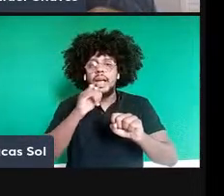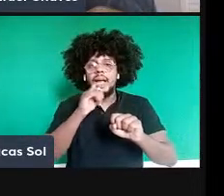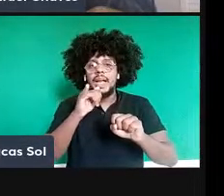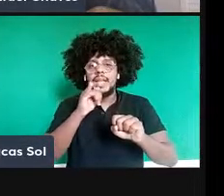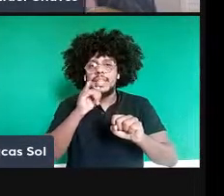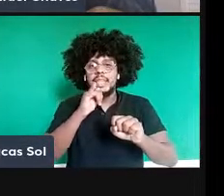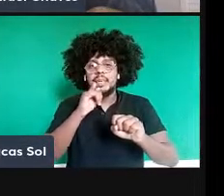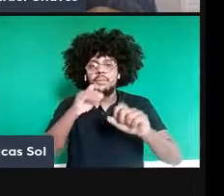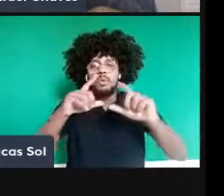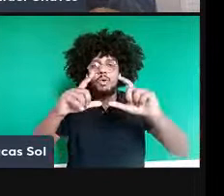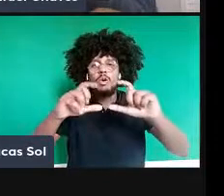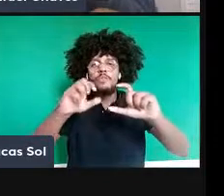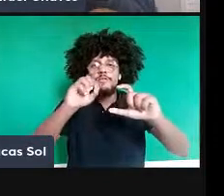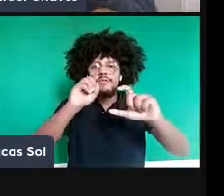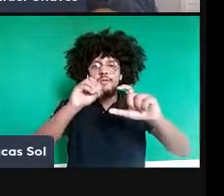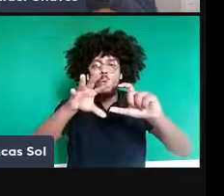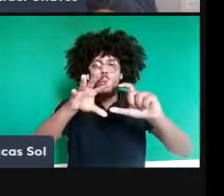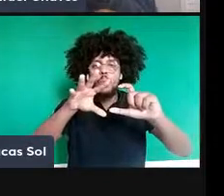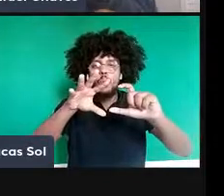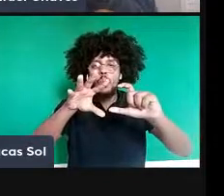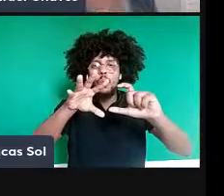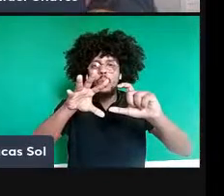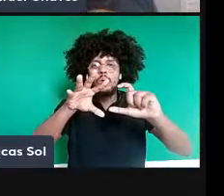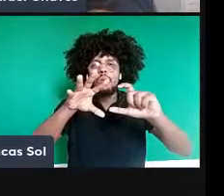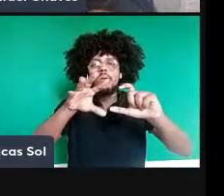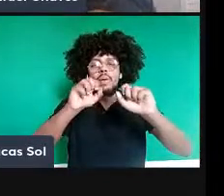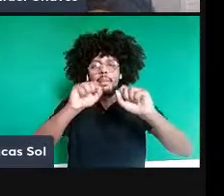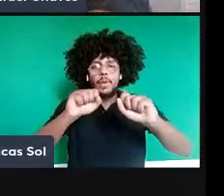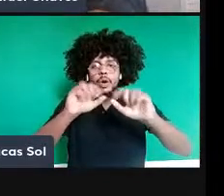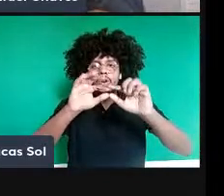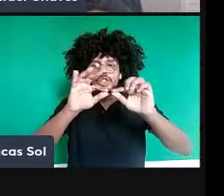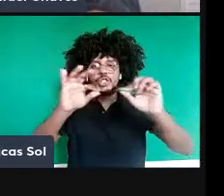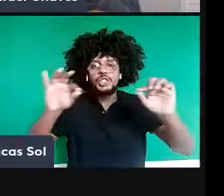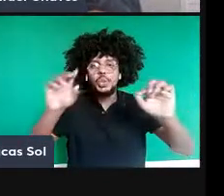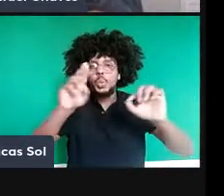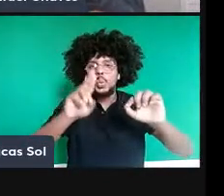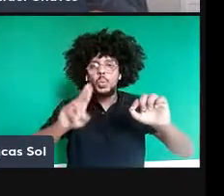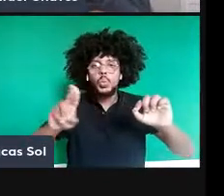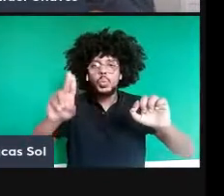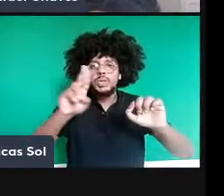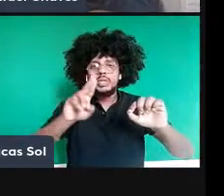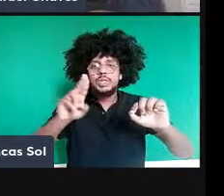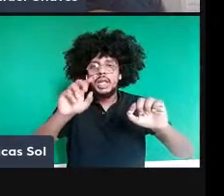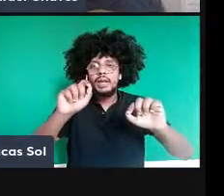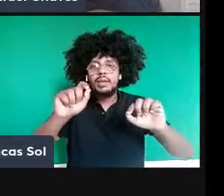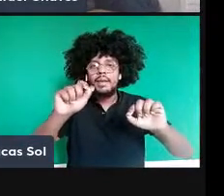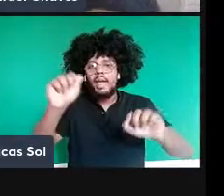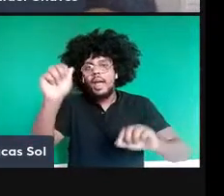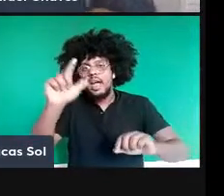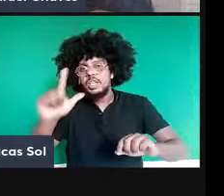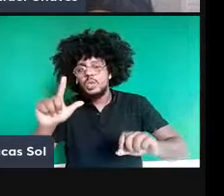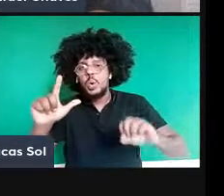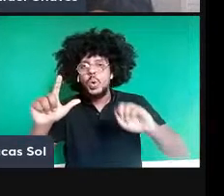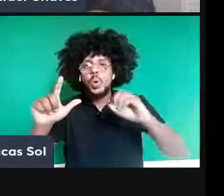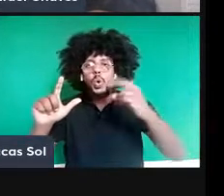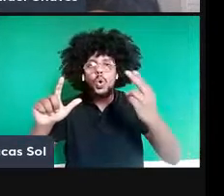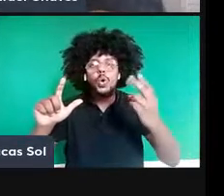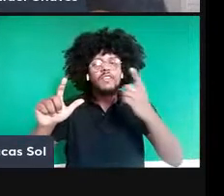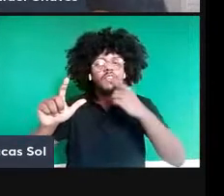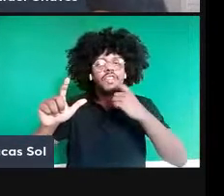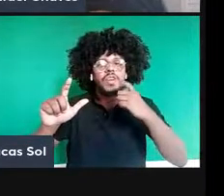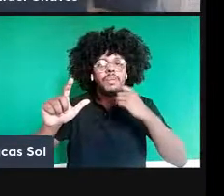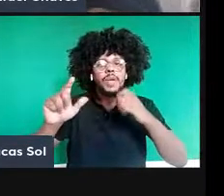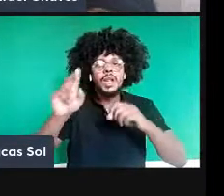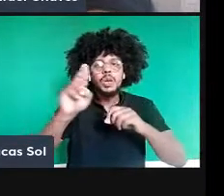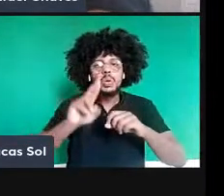de luz, eles podem medir, por exemplo, usando um filtro azul ou um filtro vermelho. Medir a polarização ao longo da direção